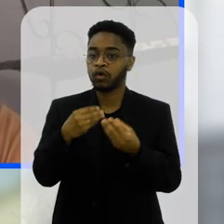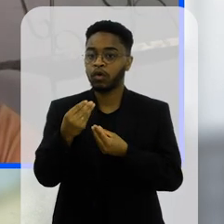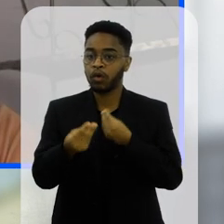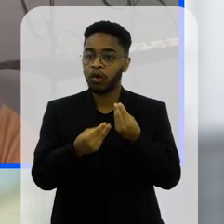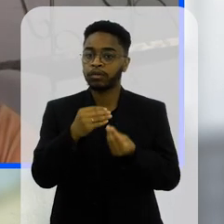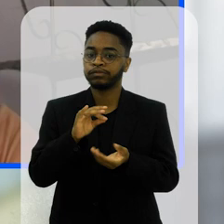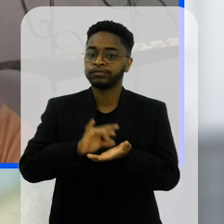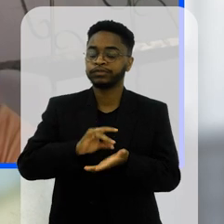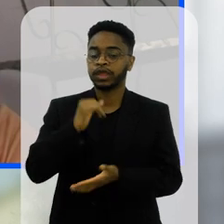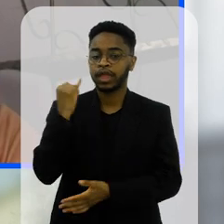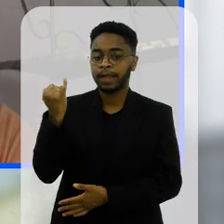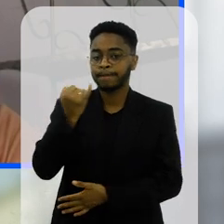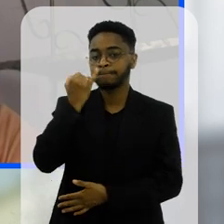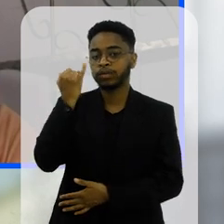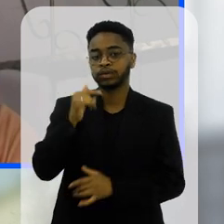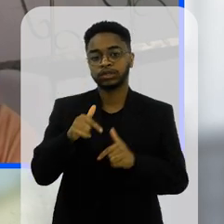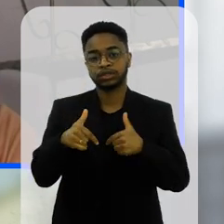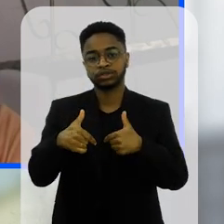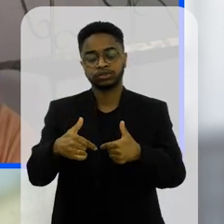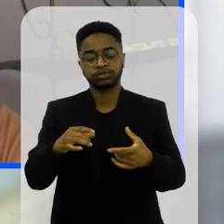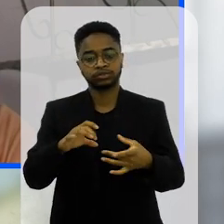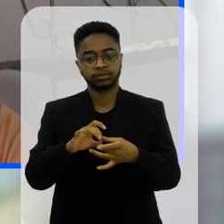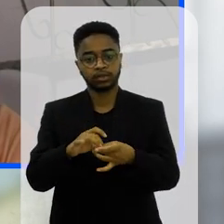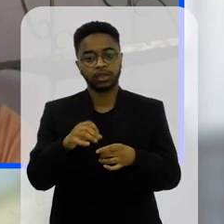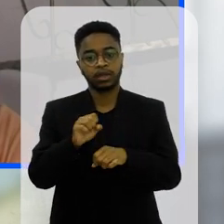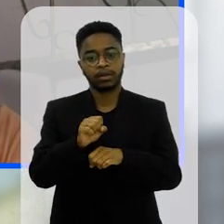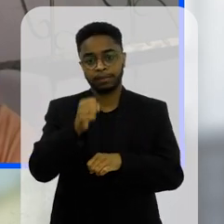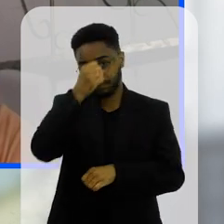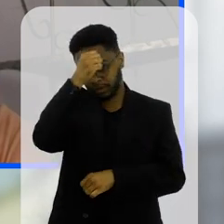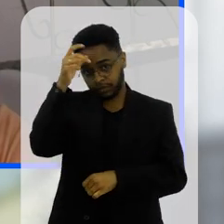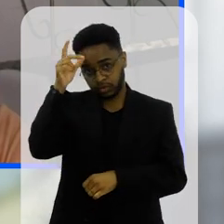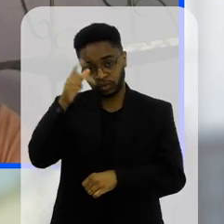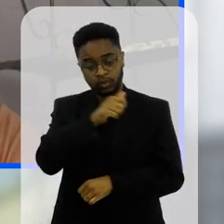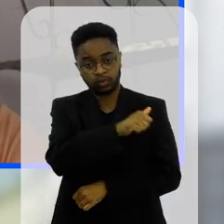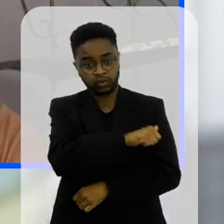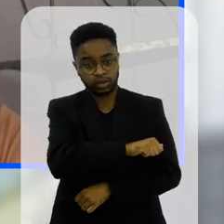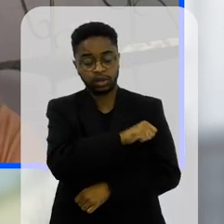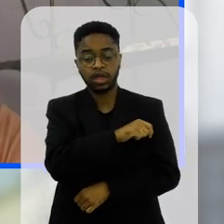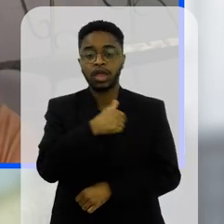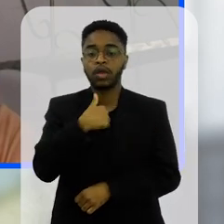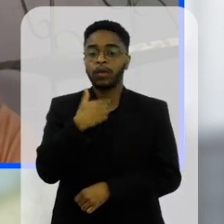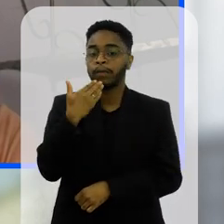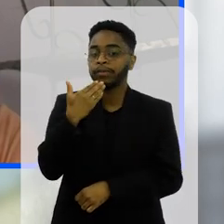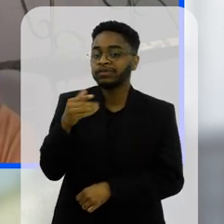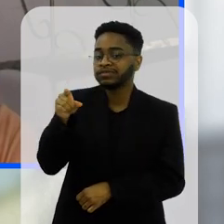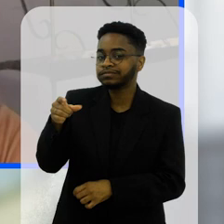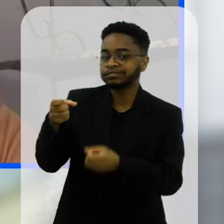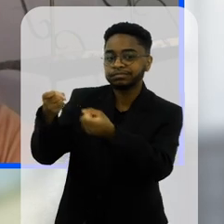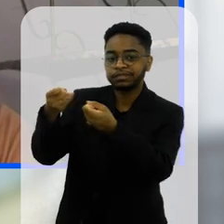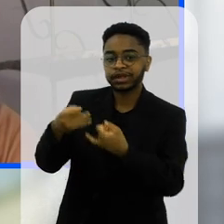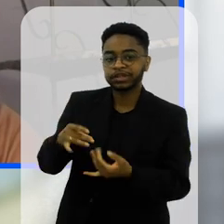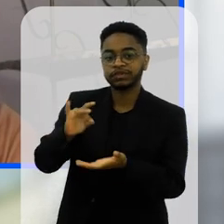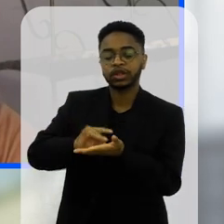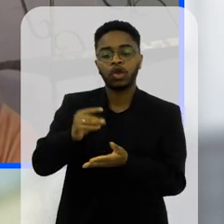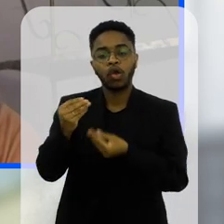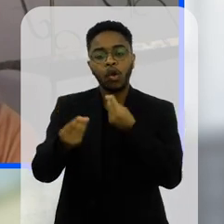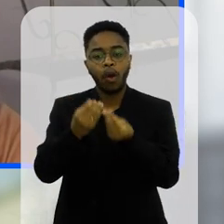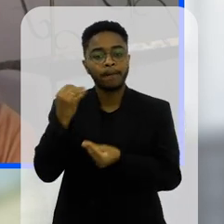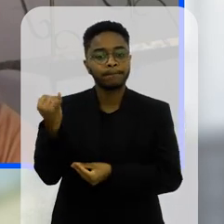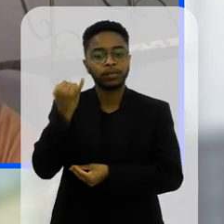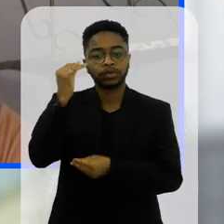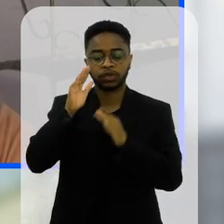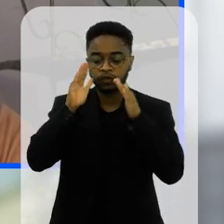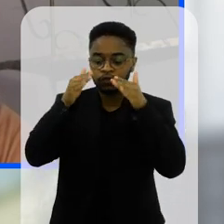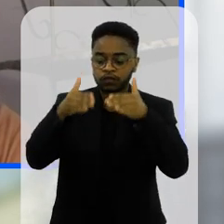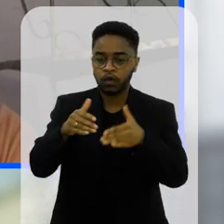né é dessa medida tomada pela prefeitura do rio e eu queria que você falasse pra gente qual a importância real do foco do